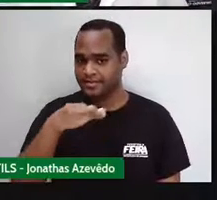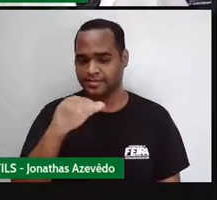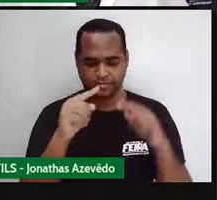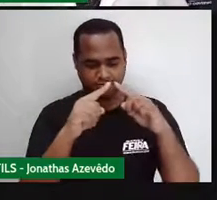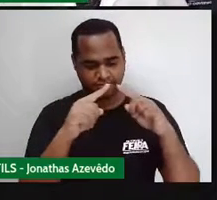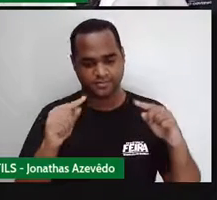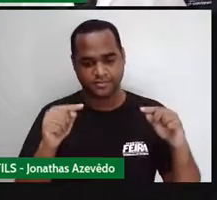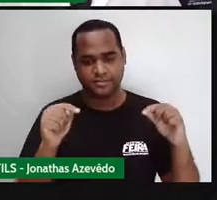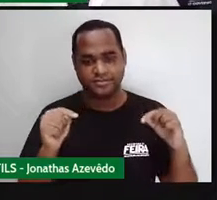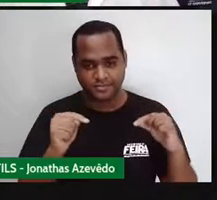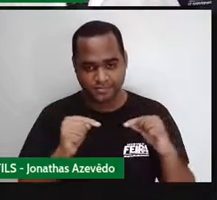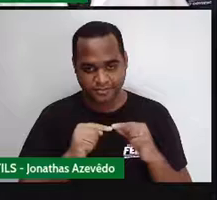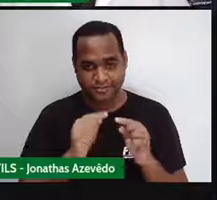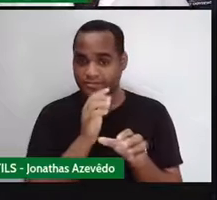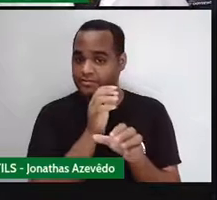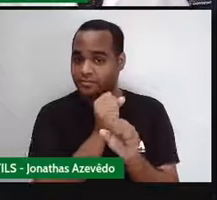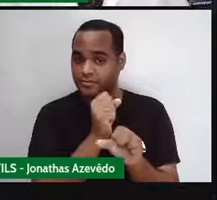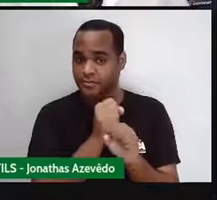ser...